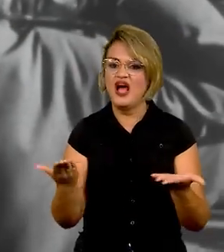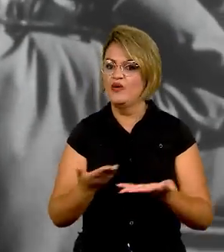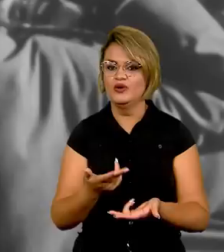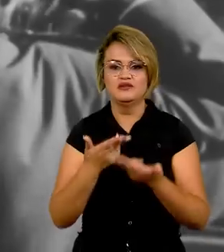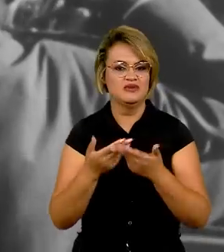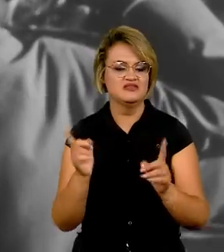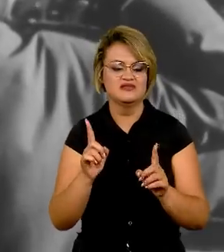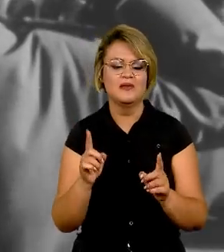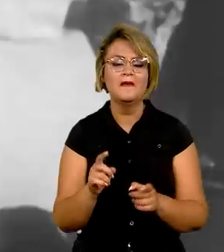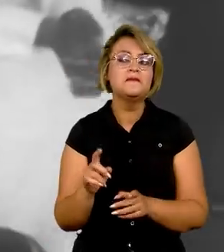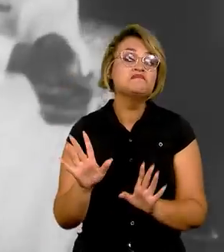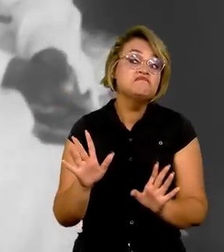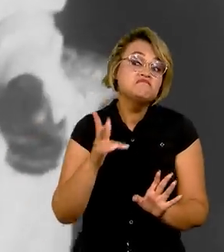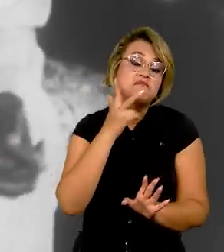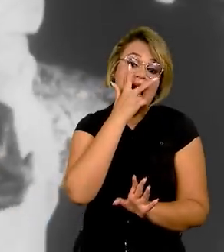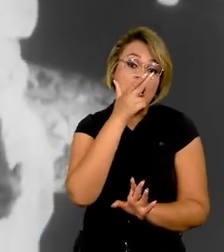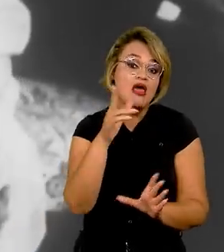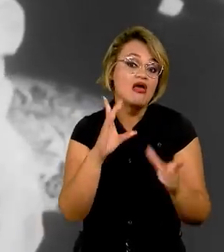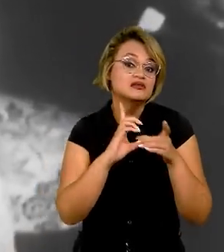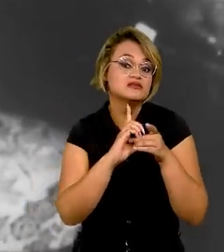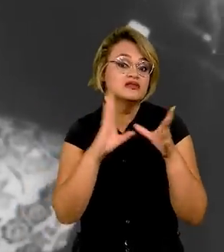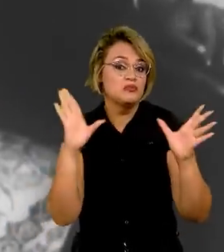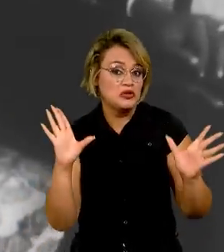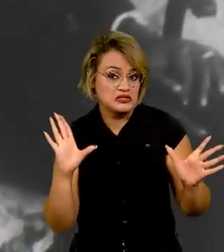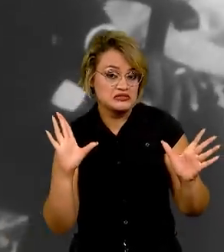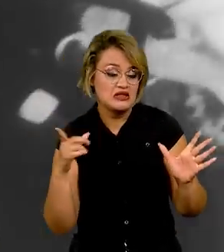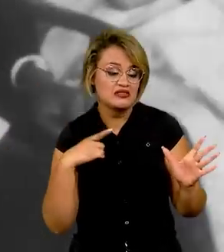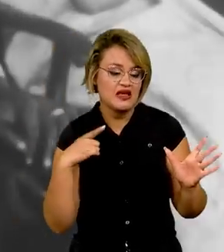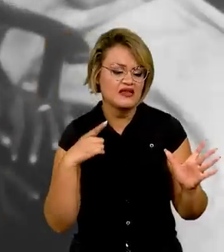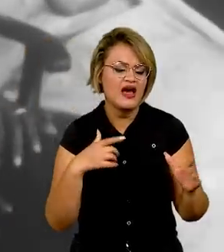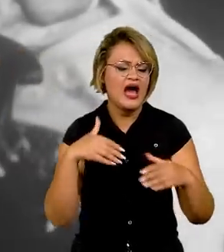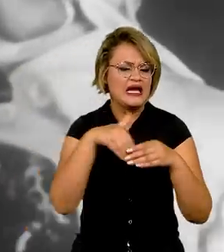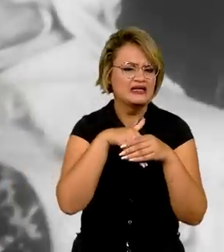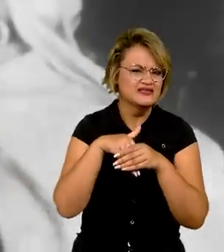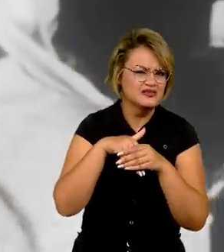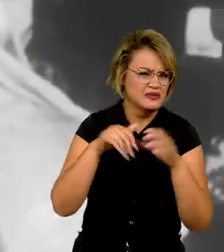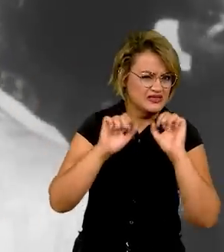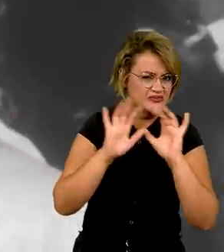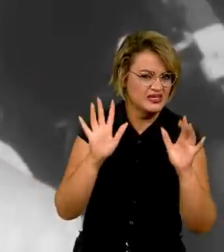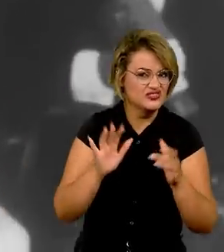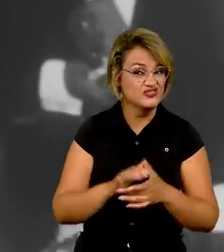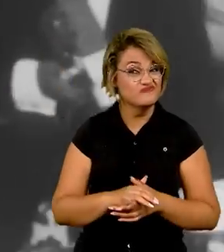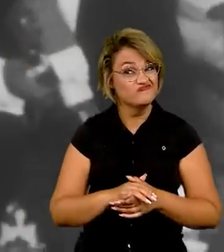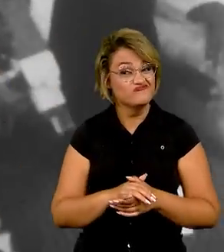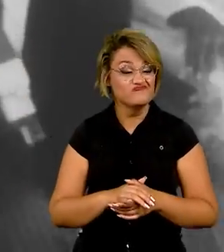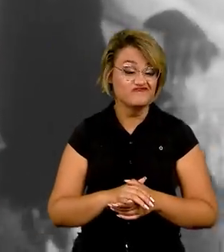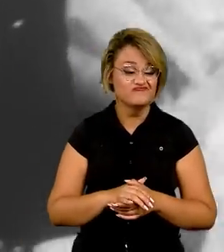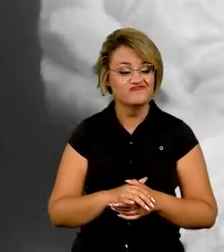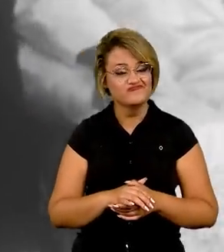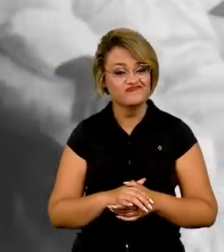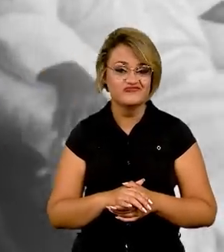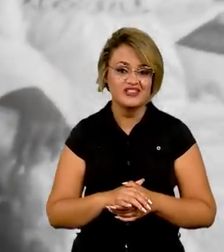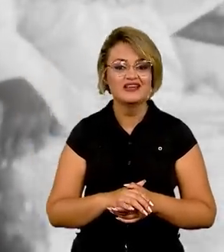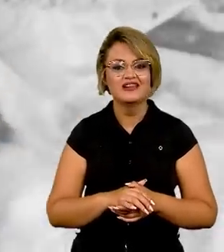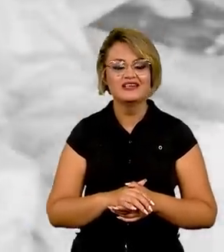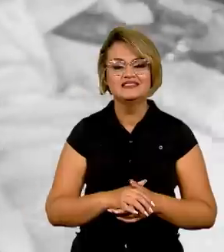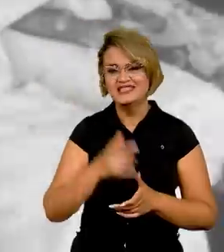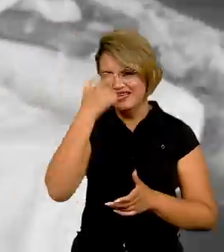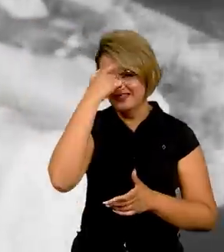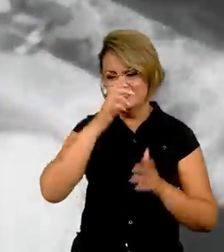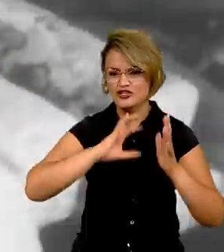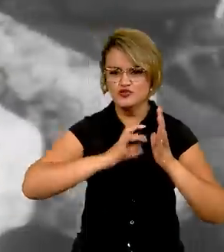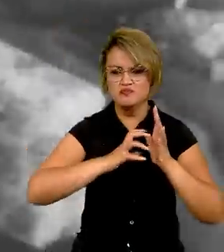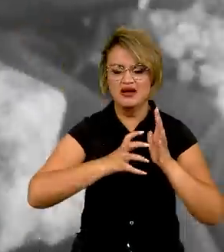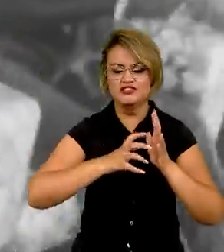semidemocracia, onde eleições são pouco transparentes e onde também, frequentemente, o regime de um partido